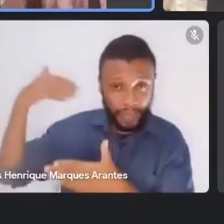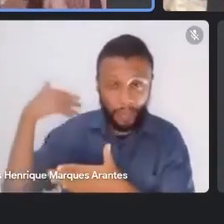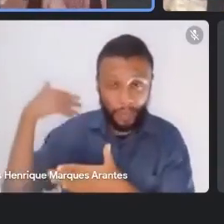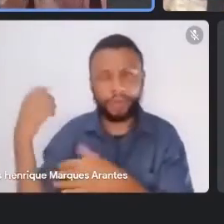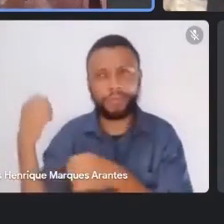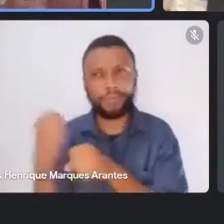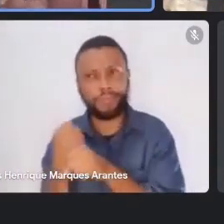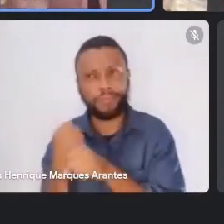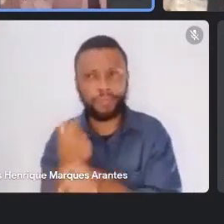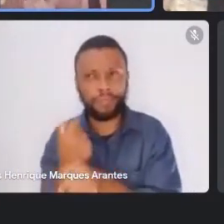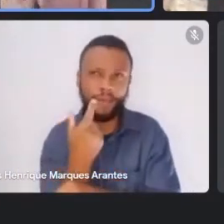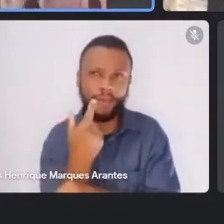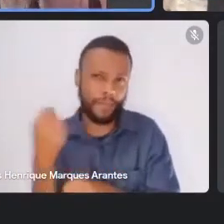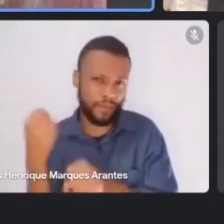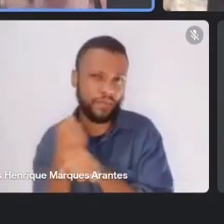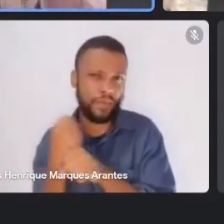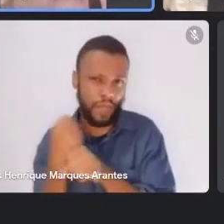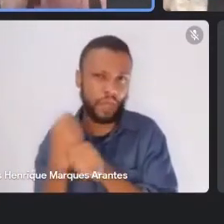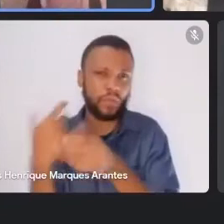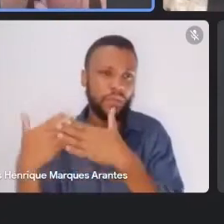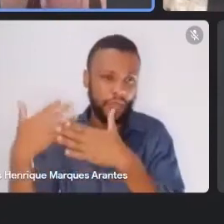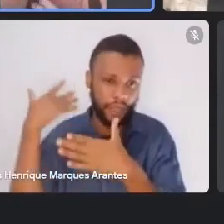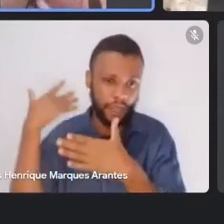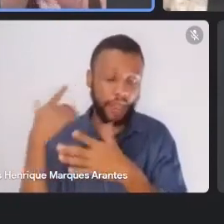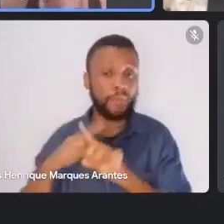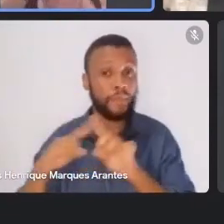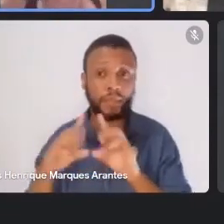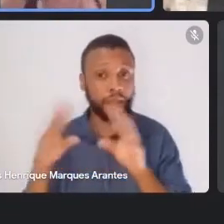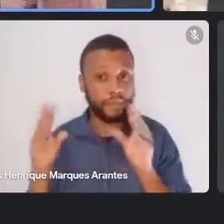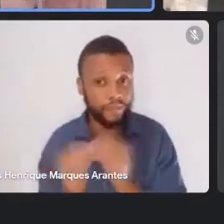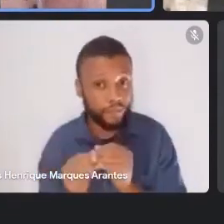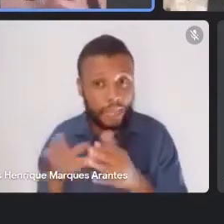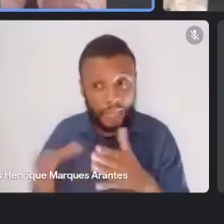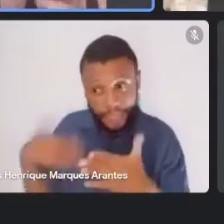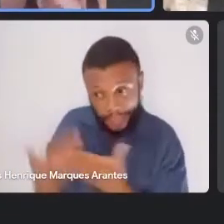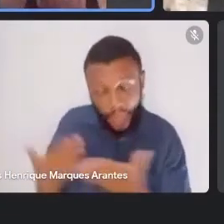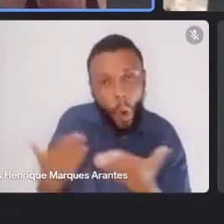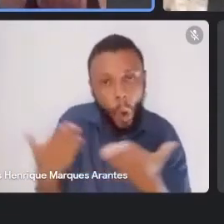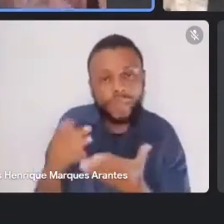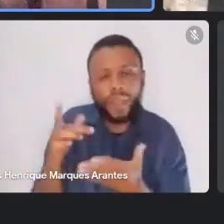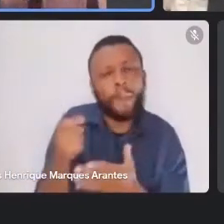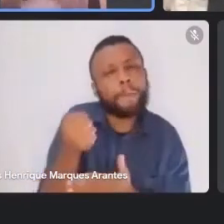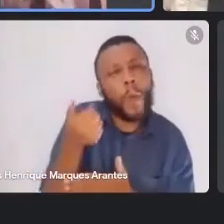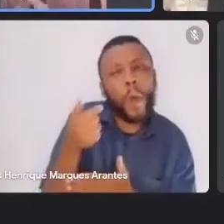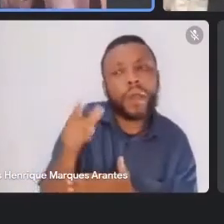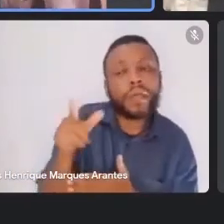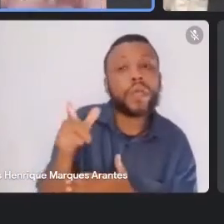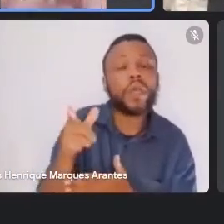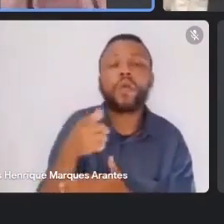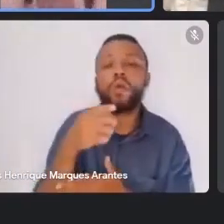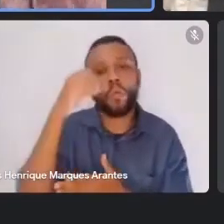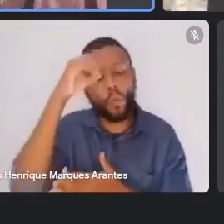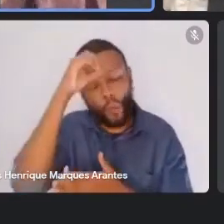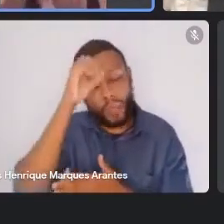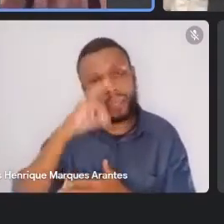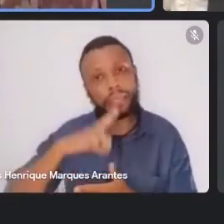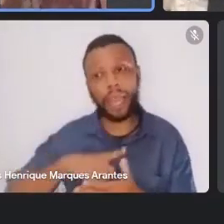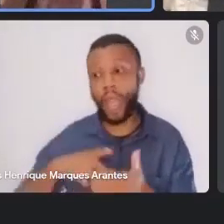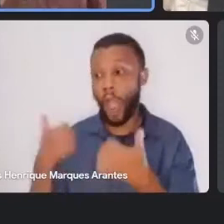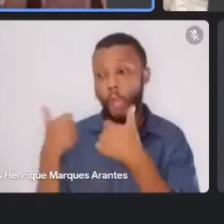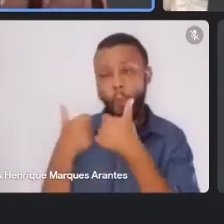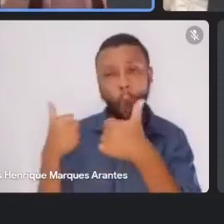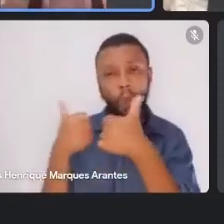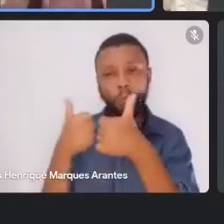tantos anos atrás, né, mas era assim, eu acho que até hoje é um pouco assim lá, eu não sei se tem um micro-ônibus que liga, eu acho que não,